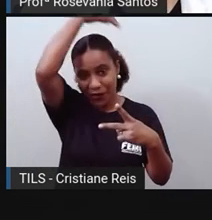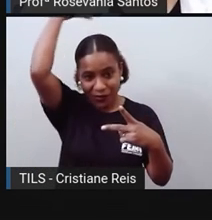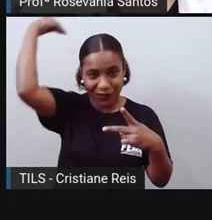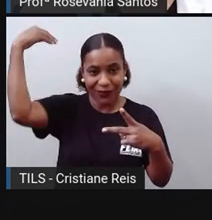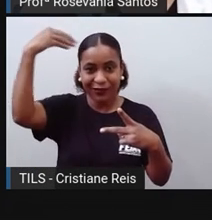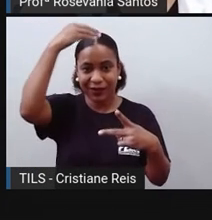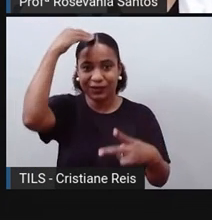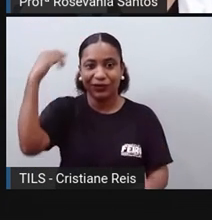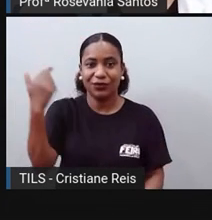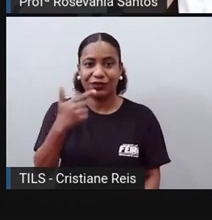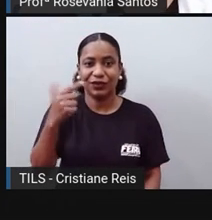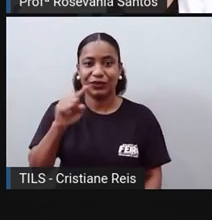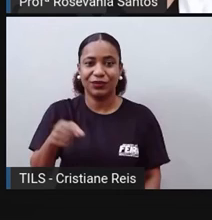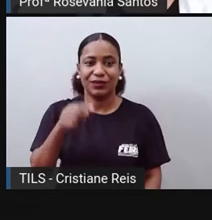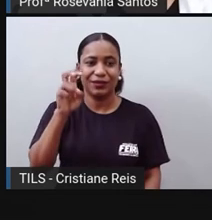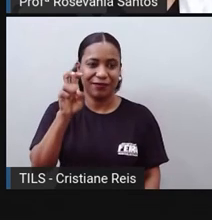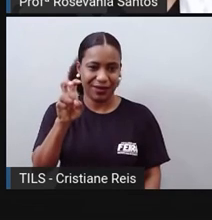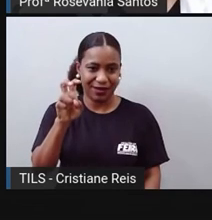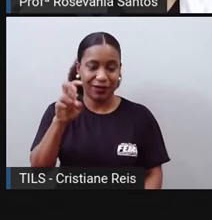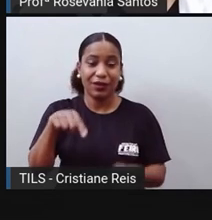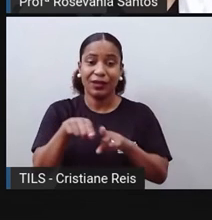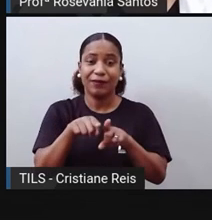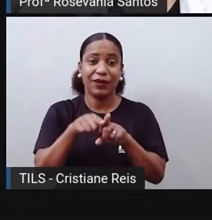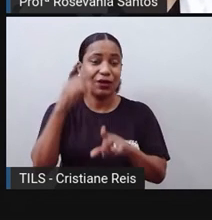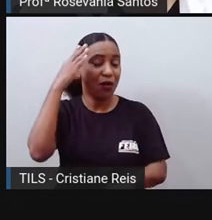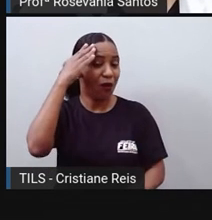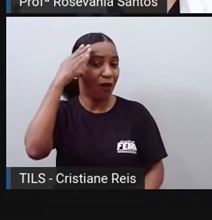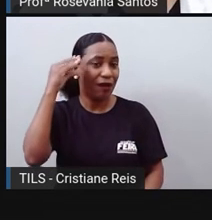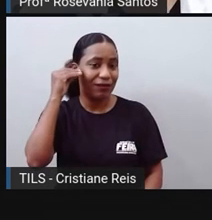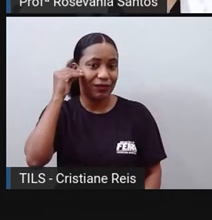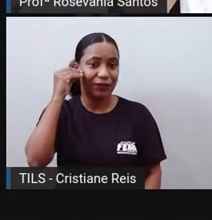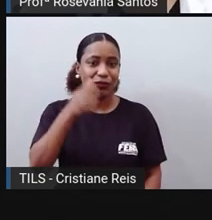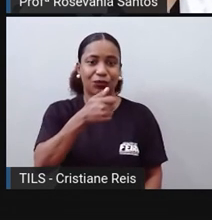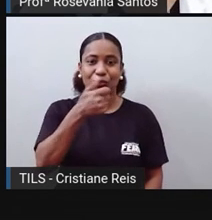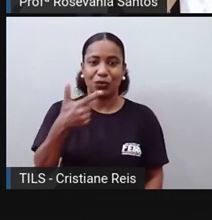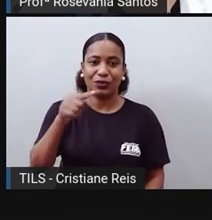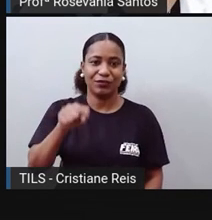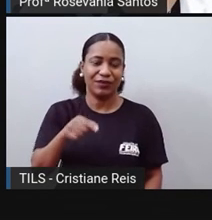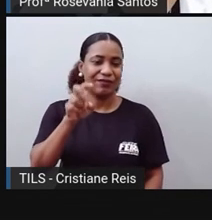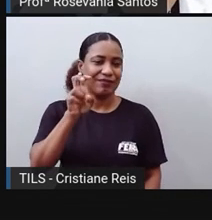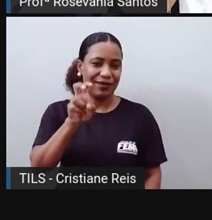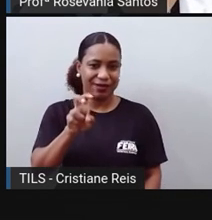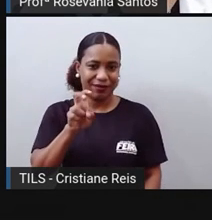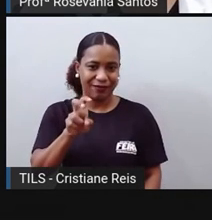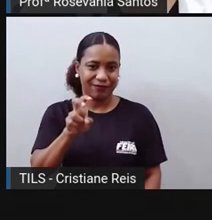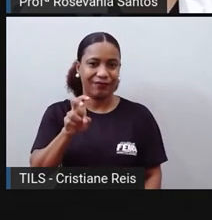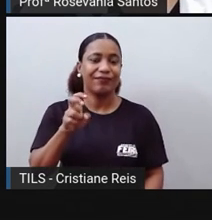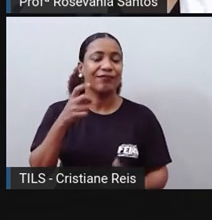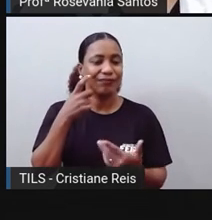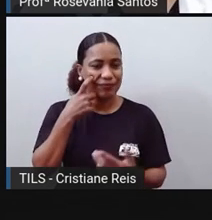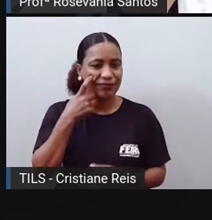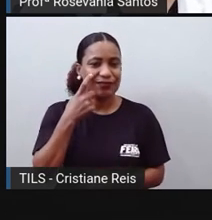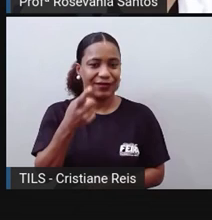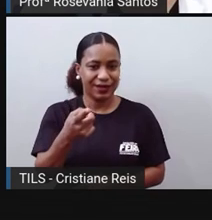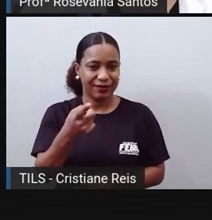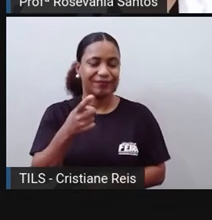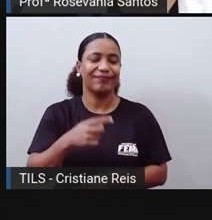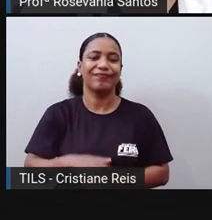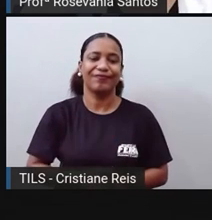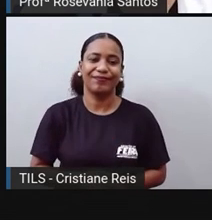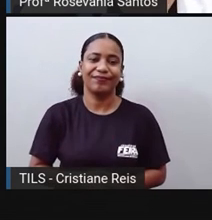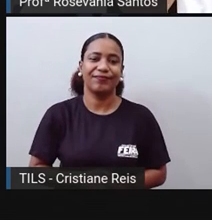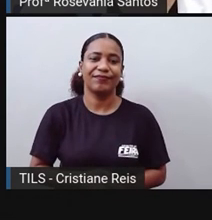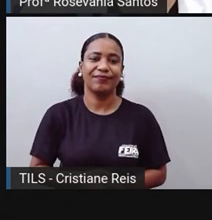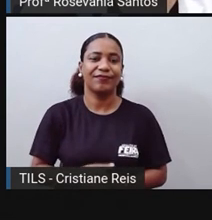12,5. O aumento que teve, né, em 2019, né, o percentual para isso aí. Então, de qualquer forma,